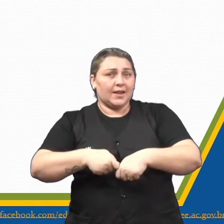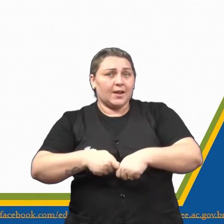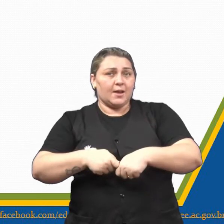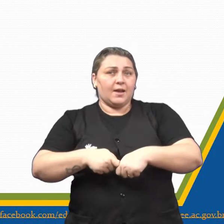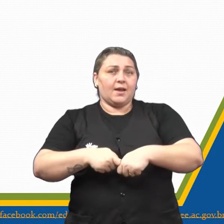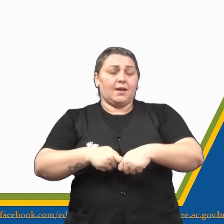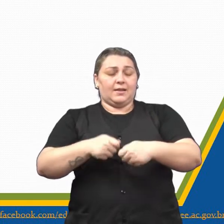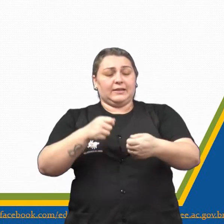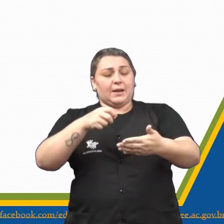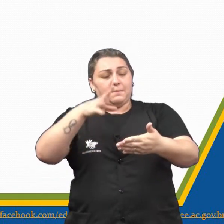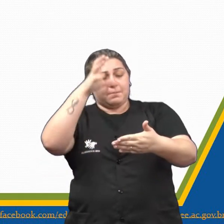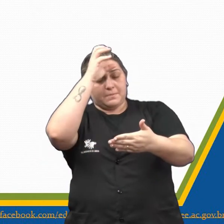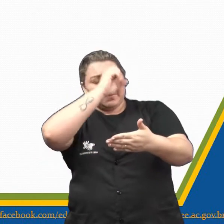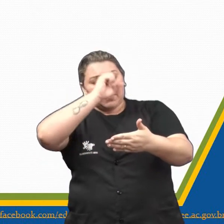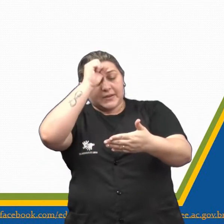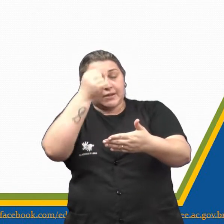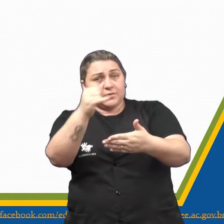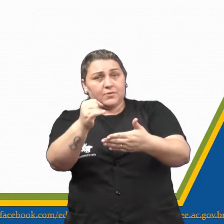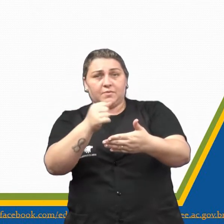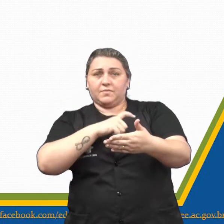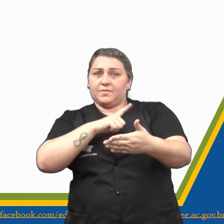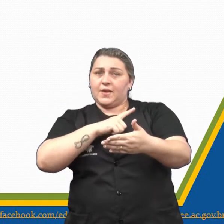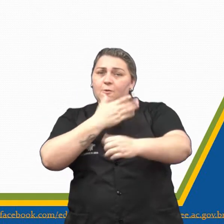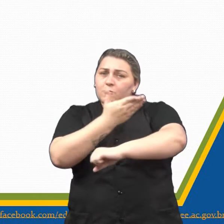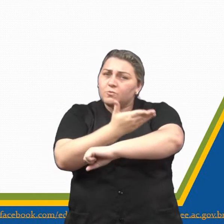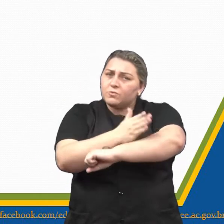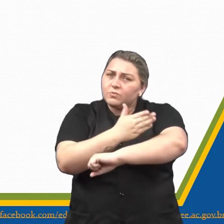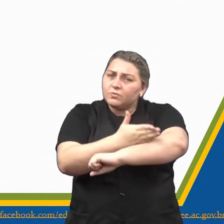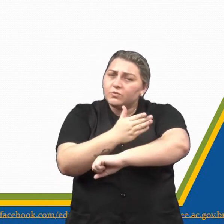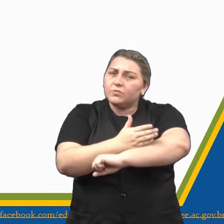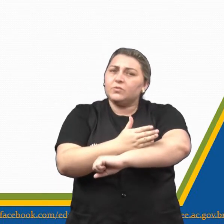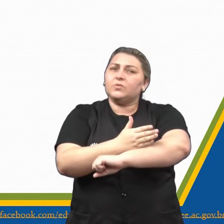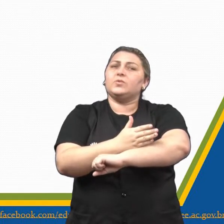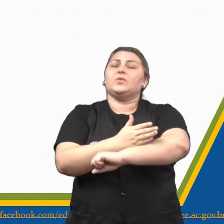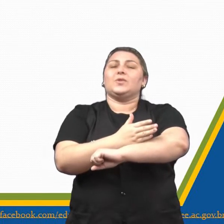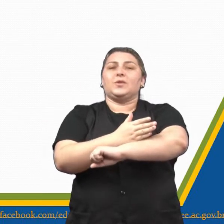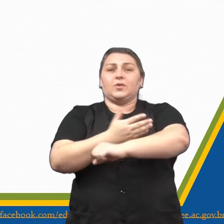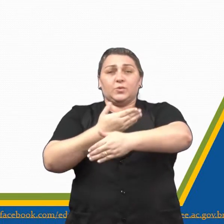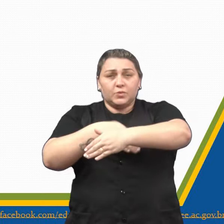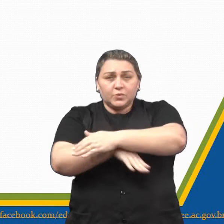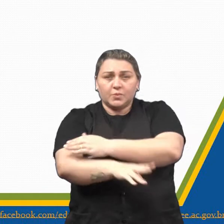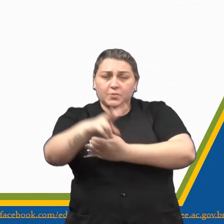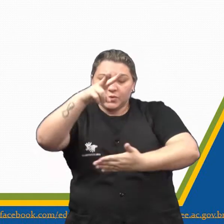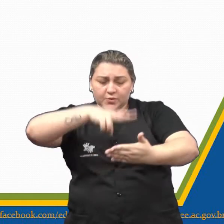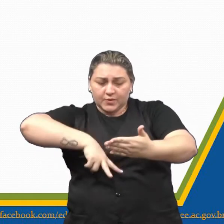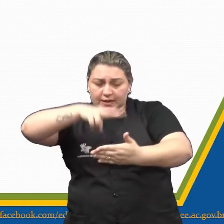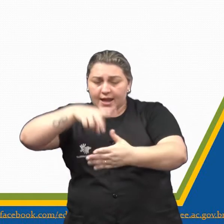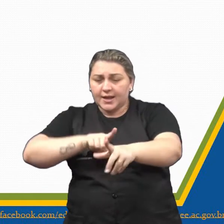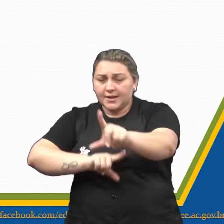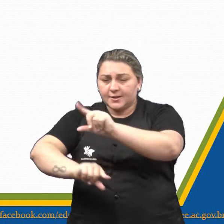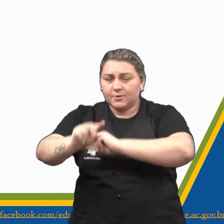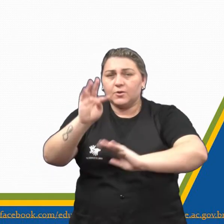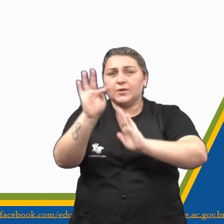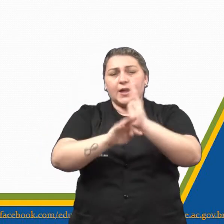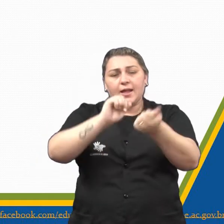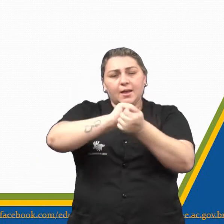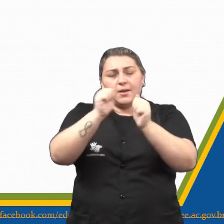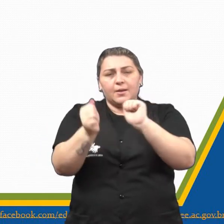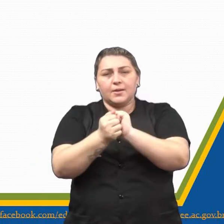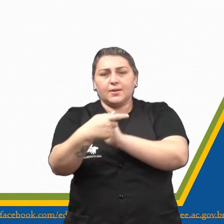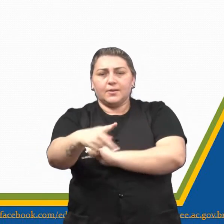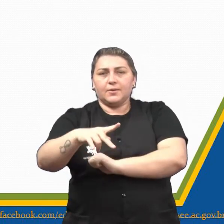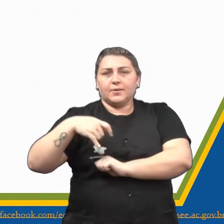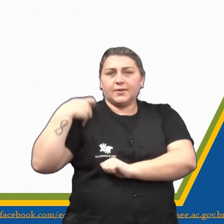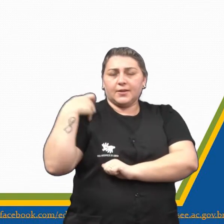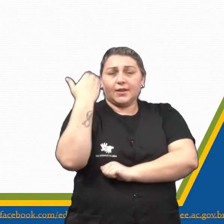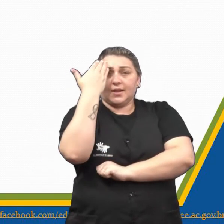que está aprendendo se não tiver o hábito de ler texto na língua-alvo. Escolha textos que sejam adequados ao seu nível, entenda